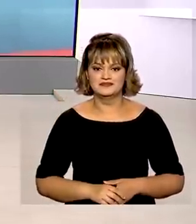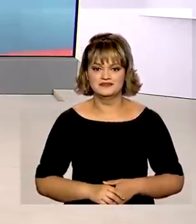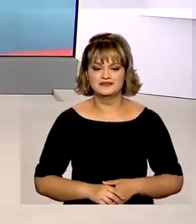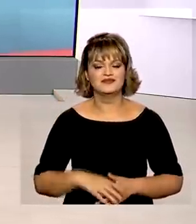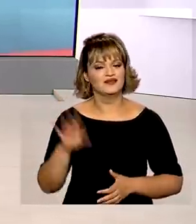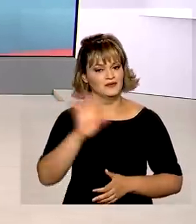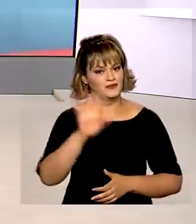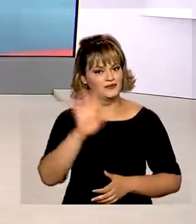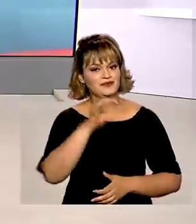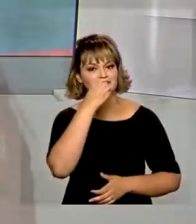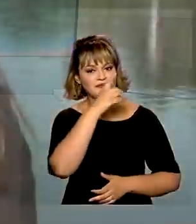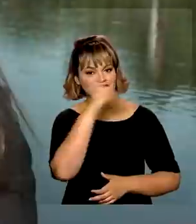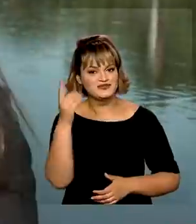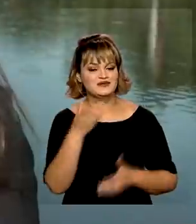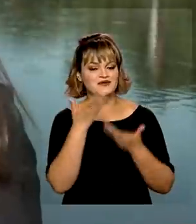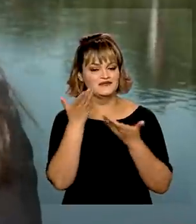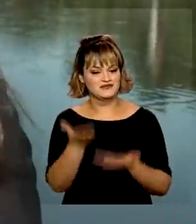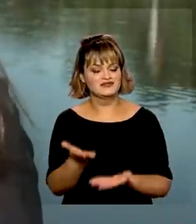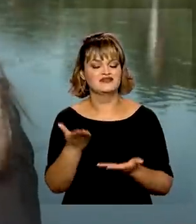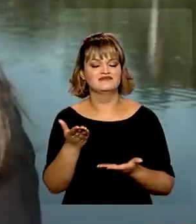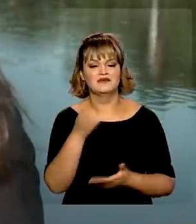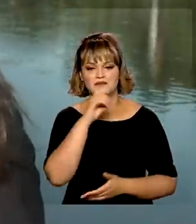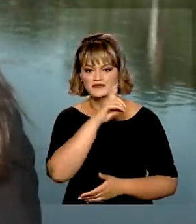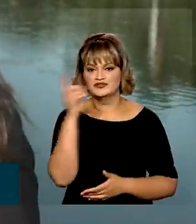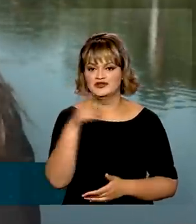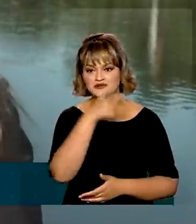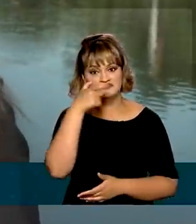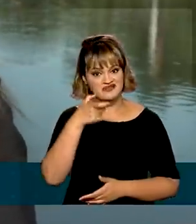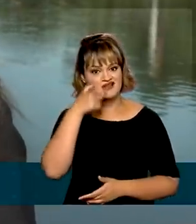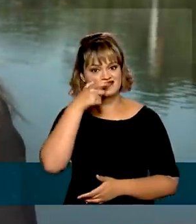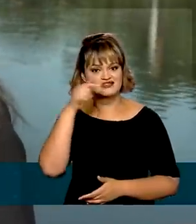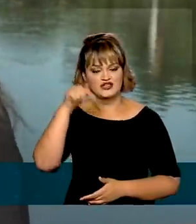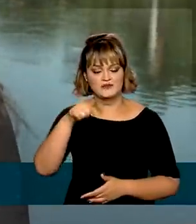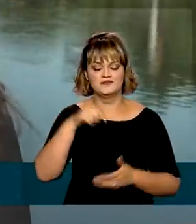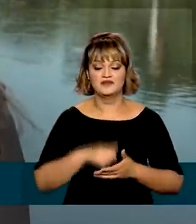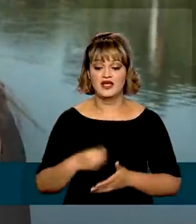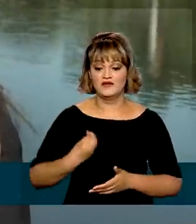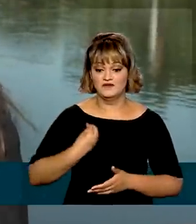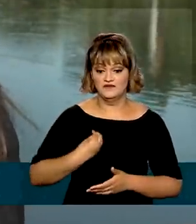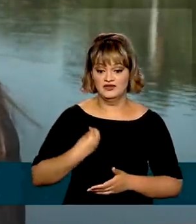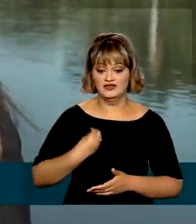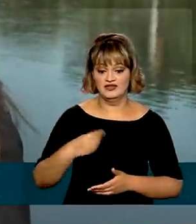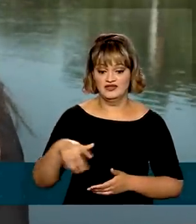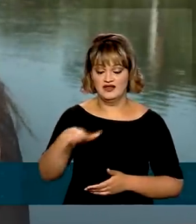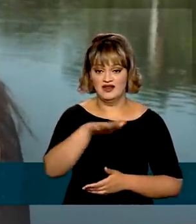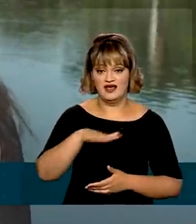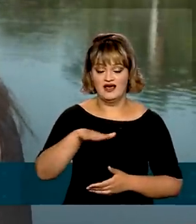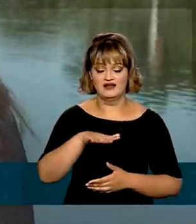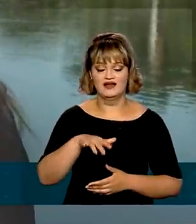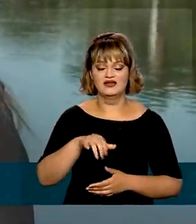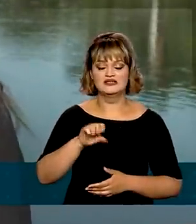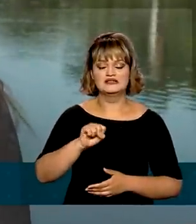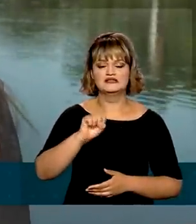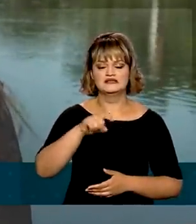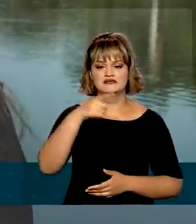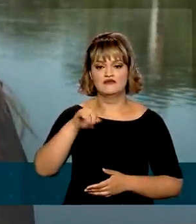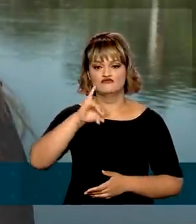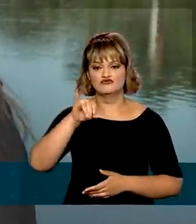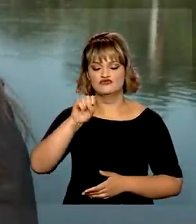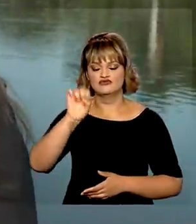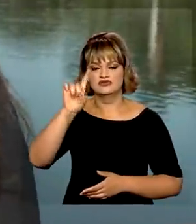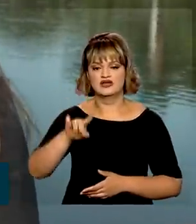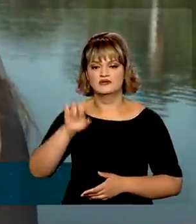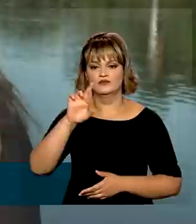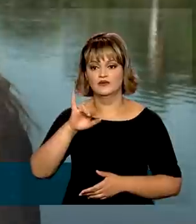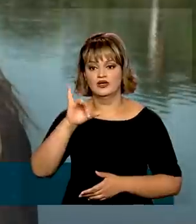Oi, Renata, bom dia para você, bom dia a todos que nos assistem. Eu estou aqui na represa da cidade de São José do Rio Preto, no interior de